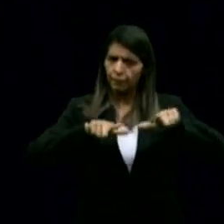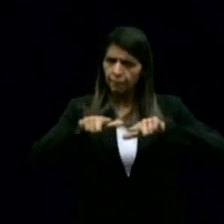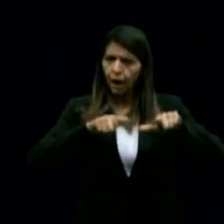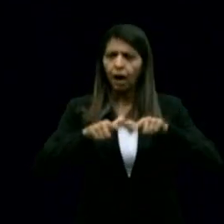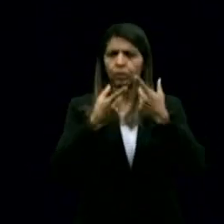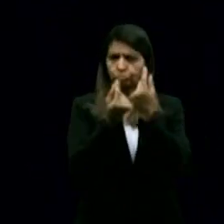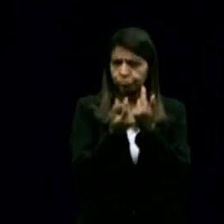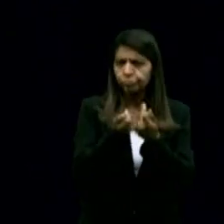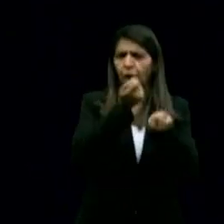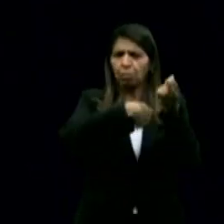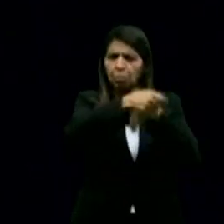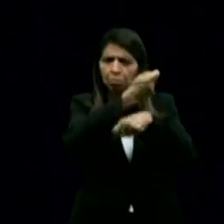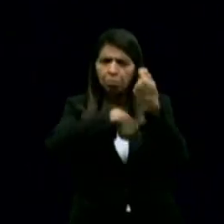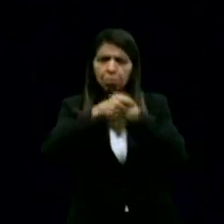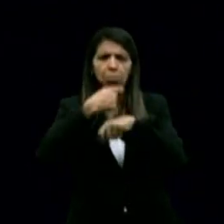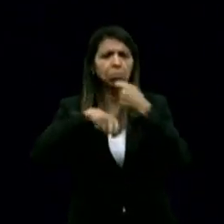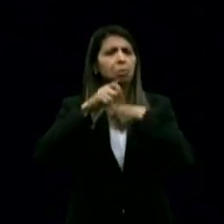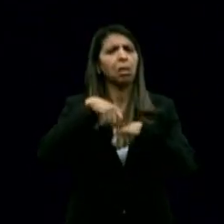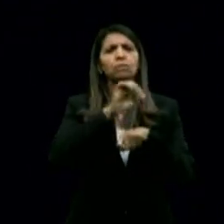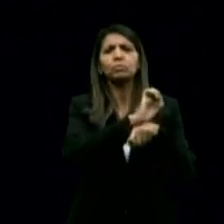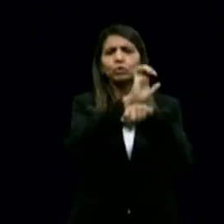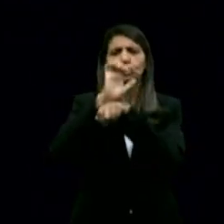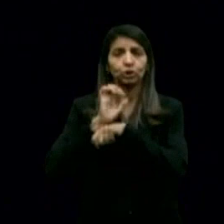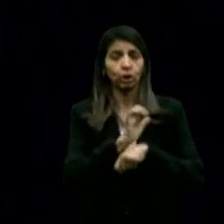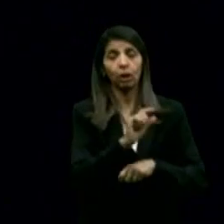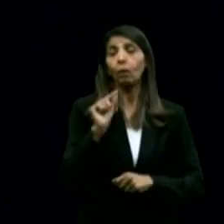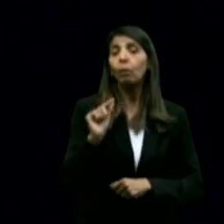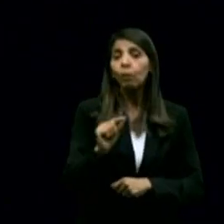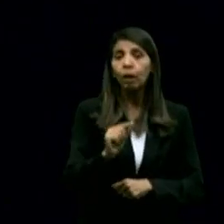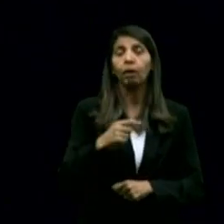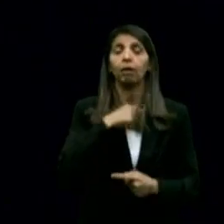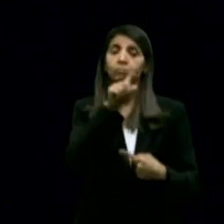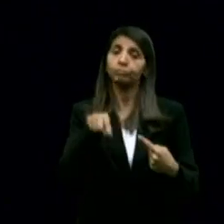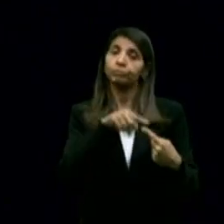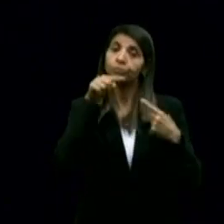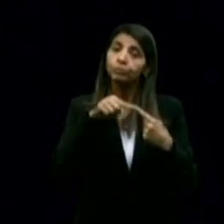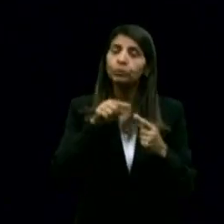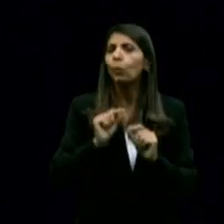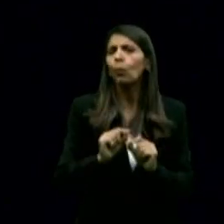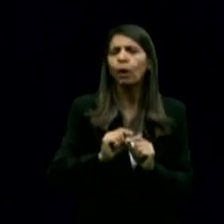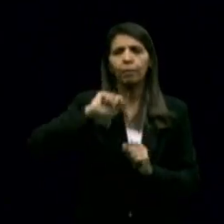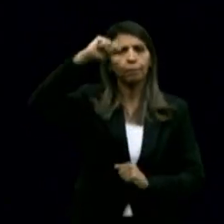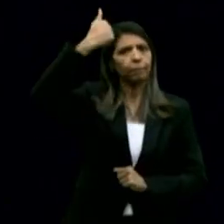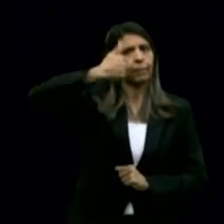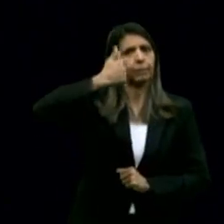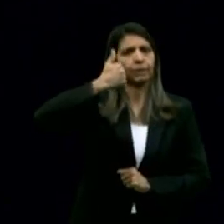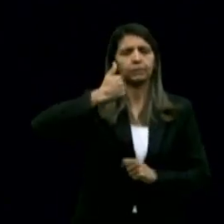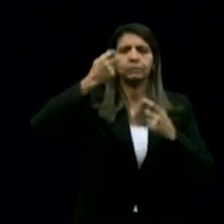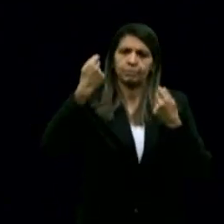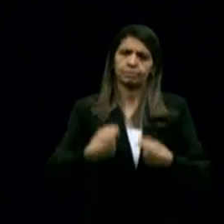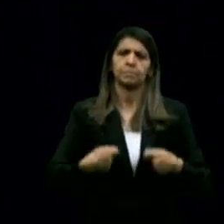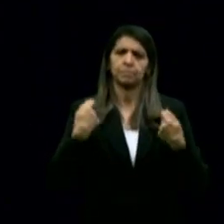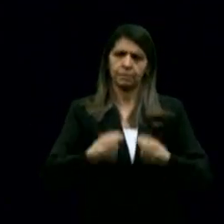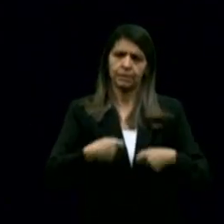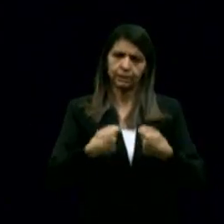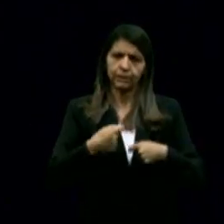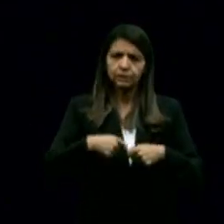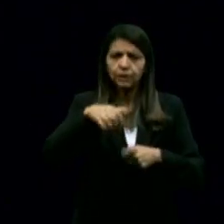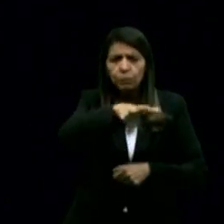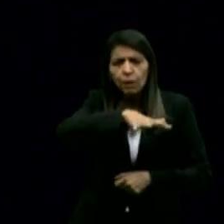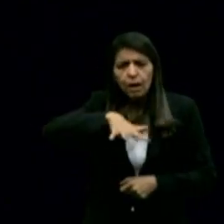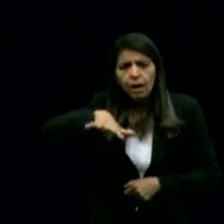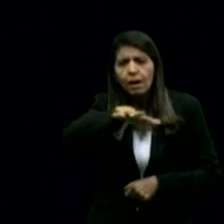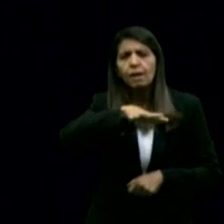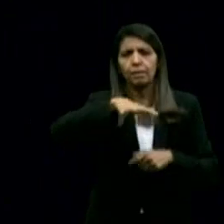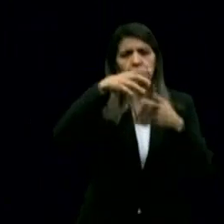renda em qualquer Estado está associada a diversos fatores. Primeiro, ao ter um ambiente em que você possa